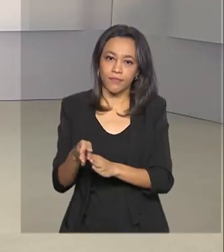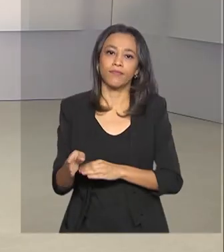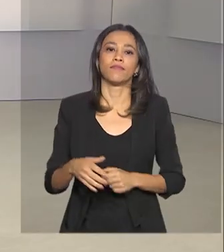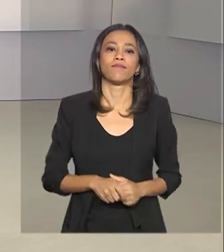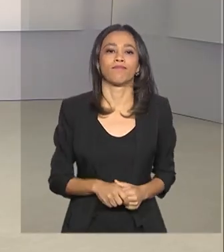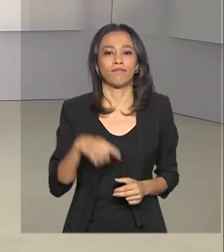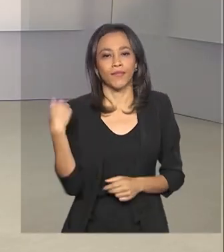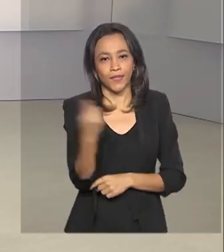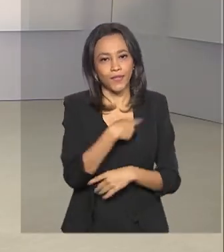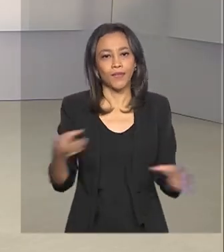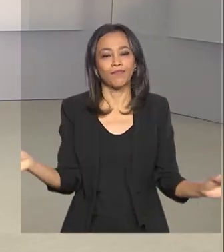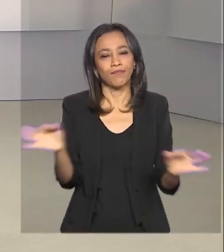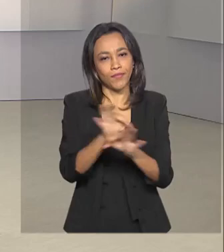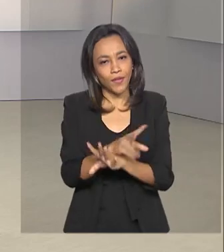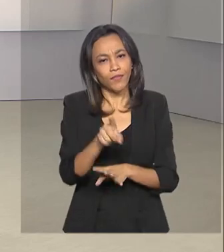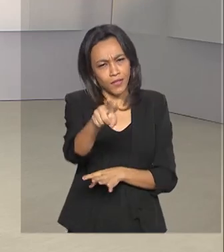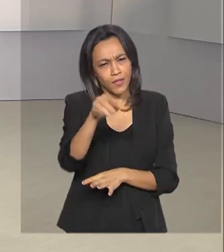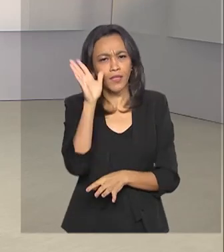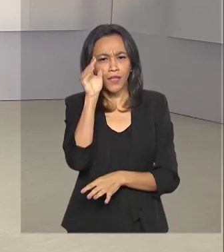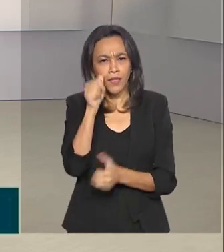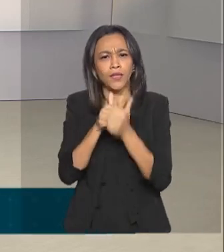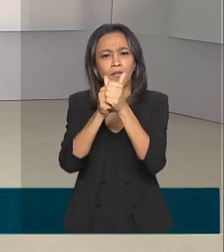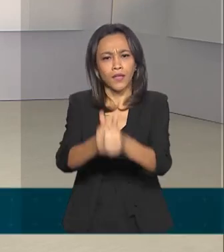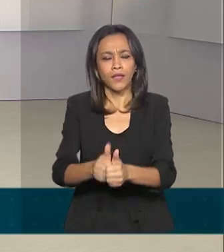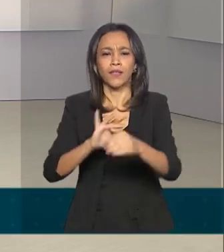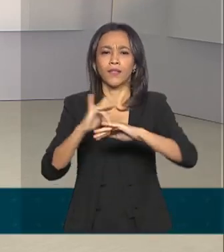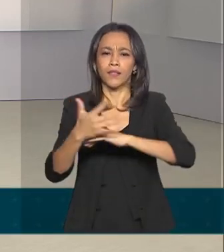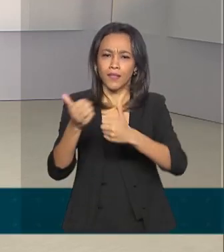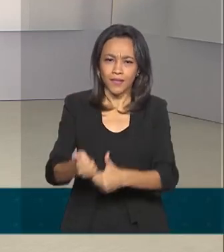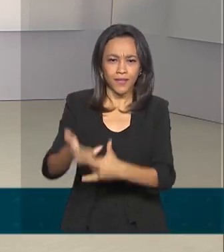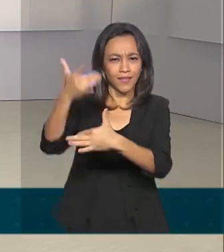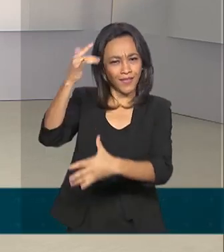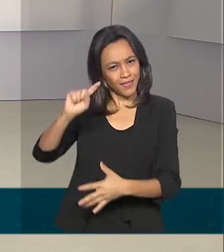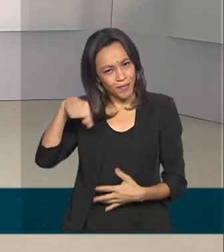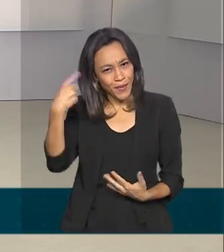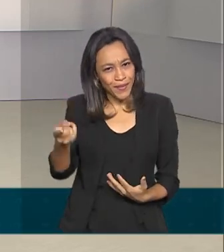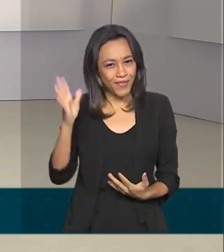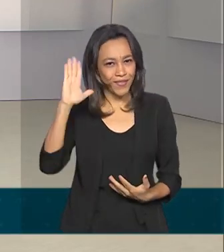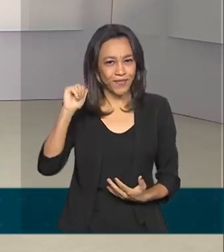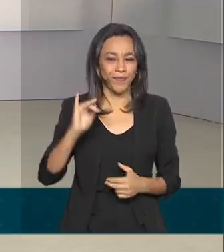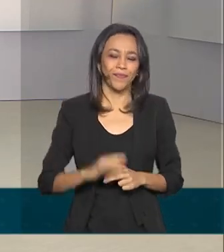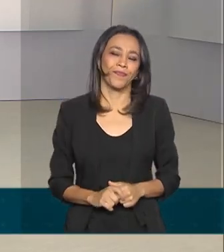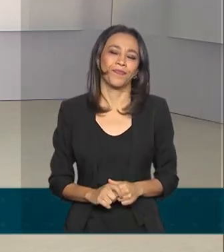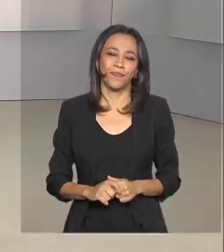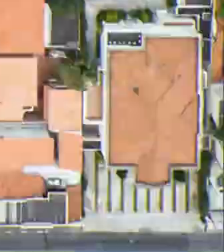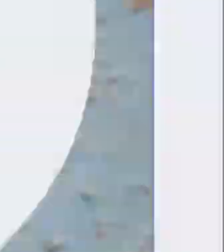A gente fica por aqui. Nos acompanhe também pelas redes sociais. Até a próxima edição. Tchau.